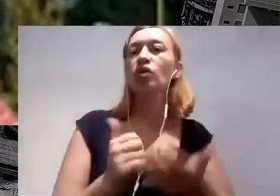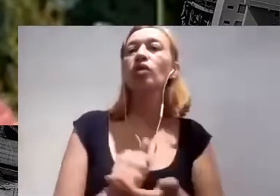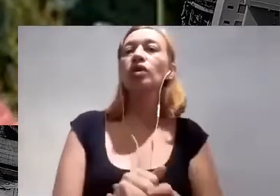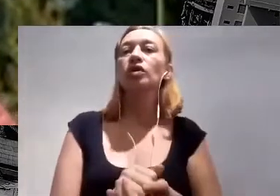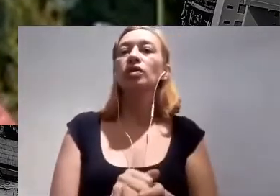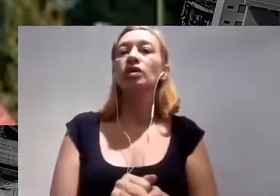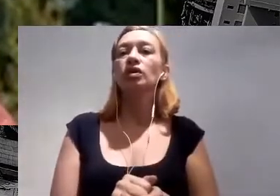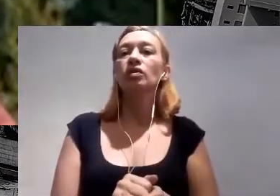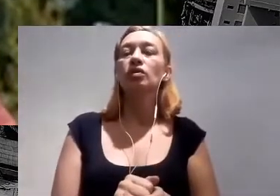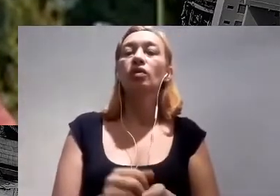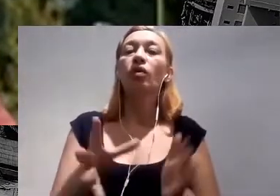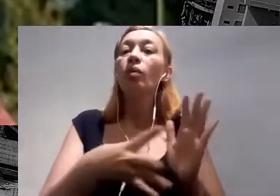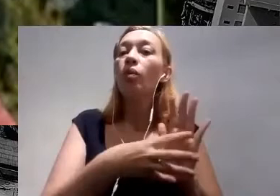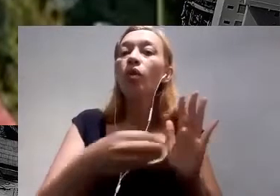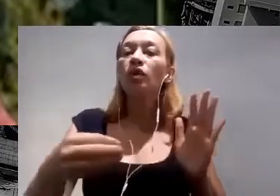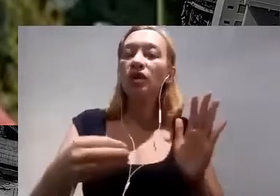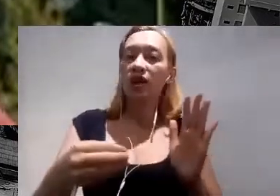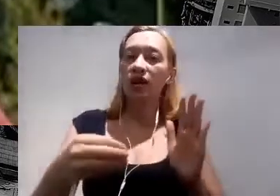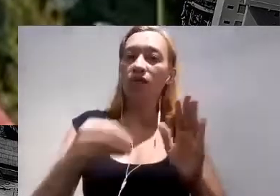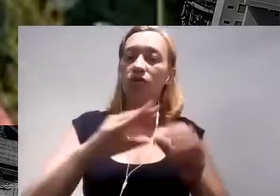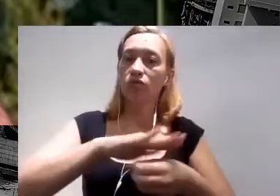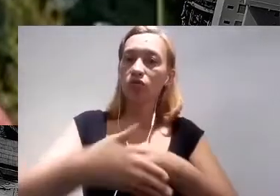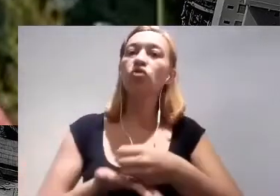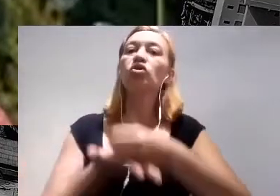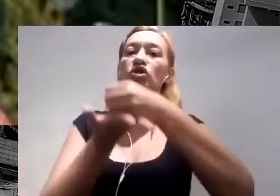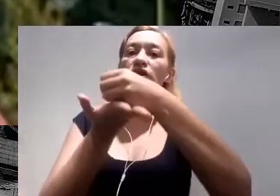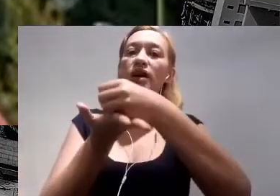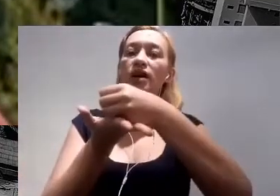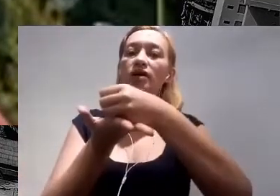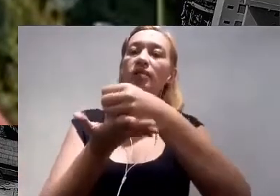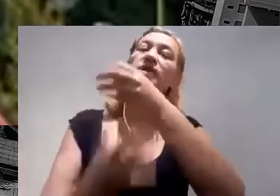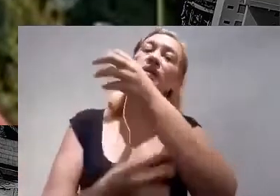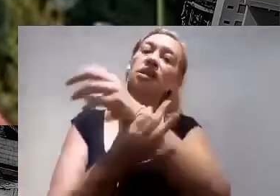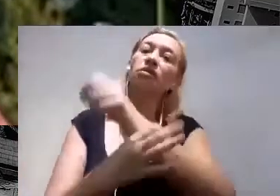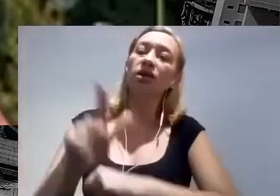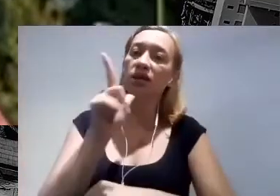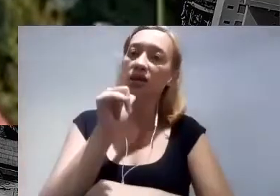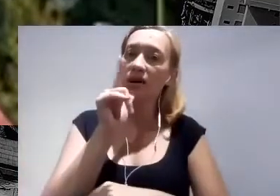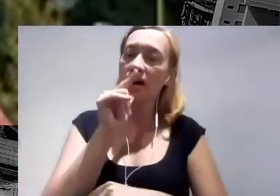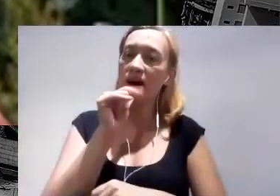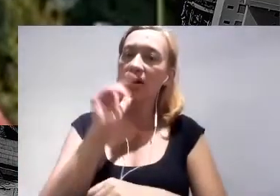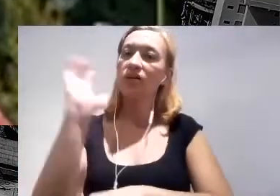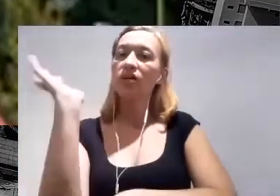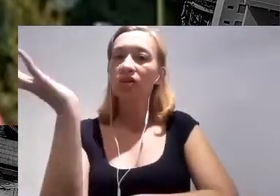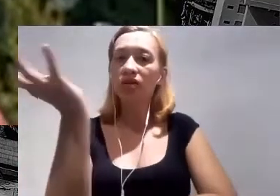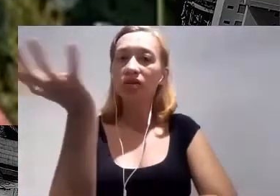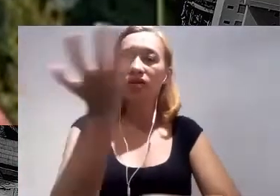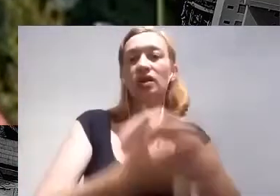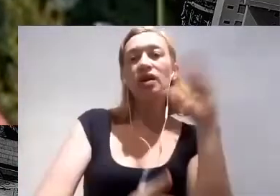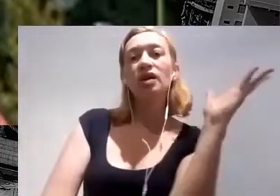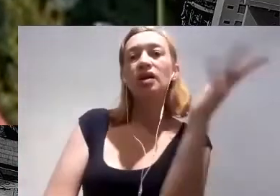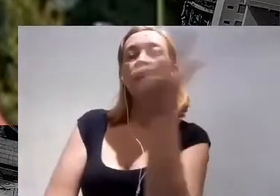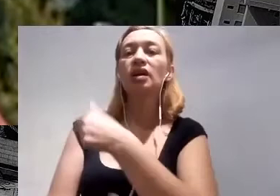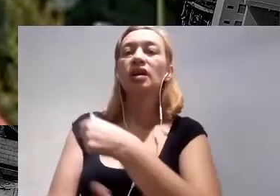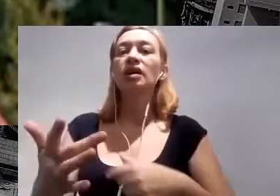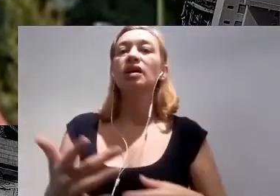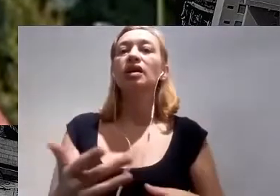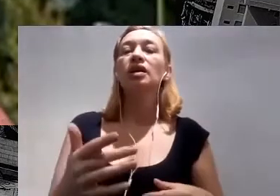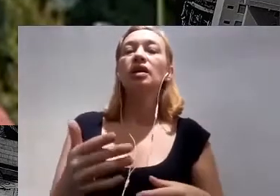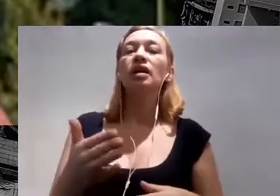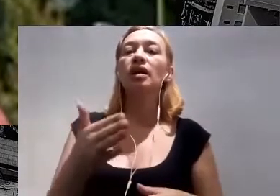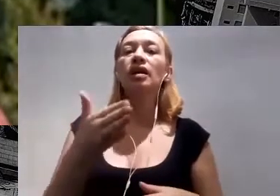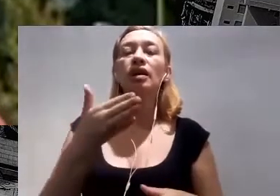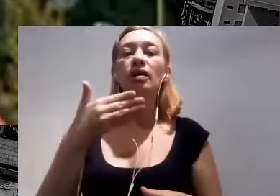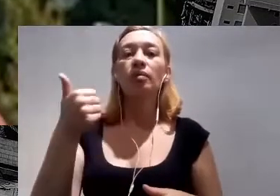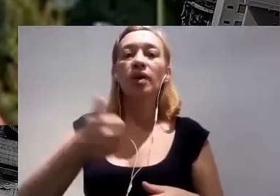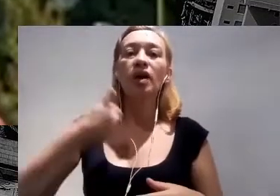modelo sustentável para a segurança aí. Então, projetos de restauração florestal, saúde dos mananciais e conscientização sobre o uso